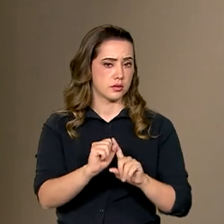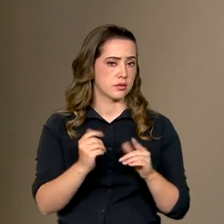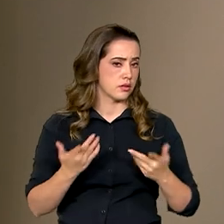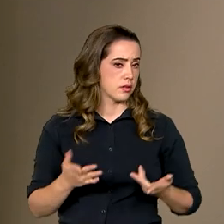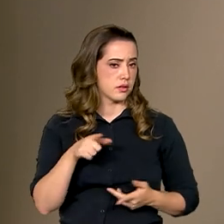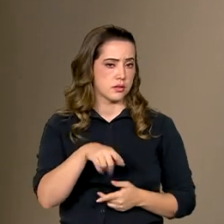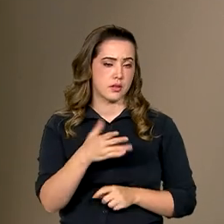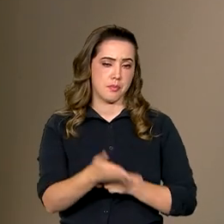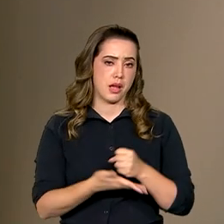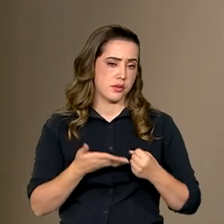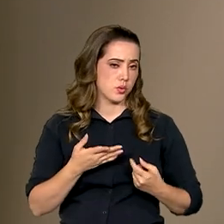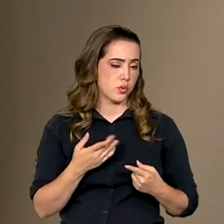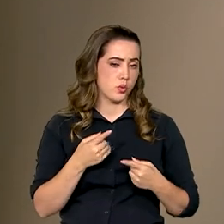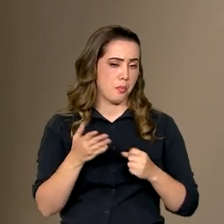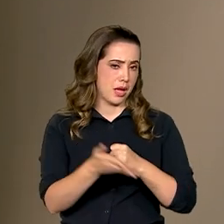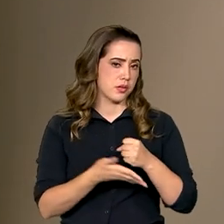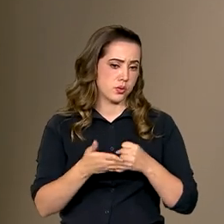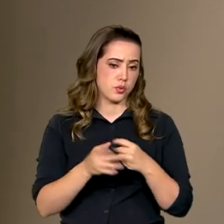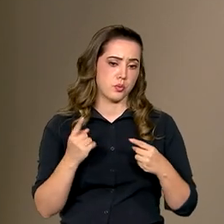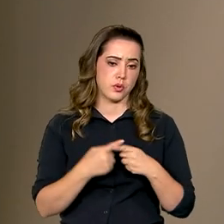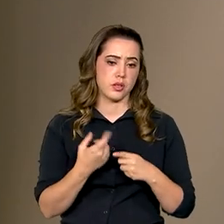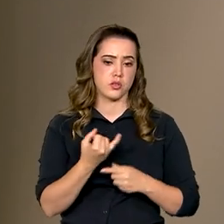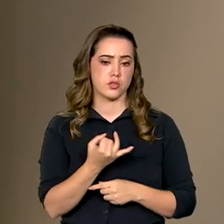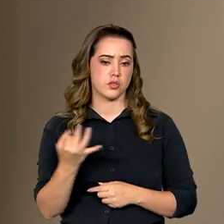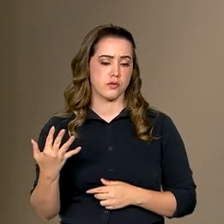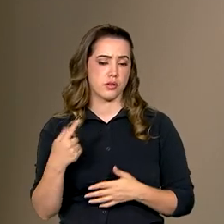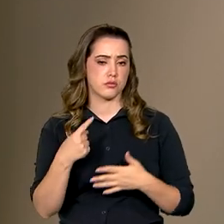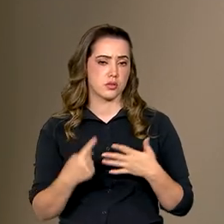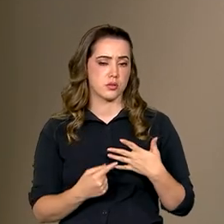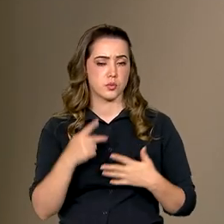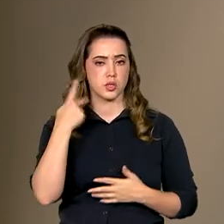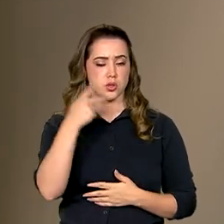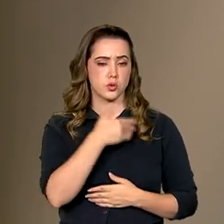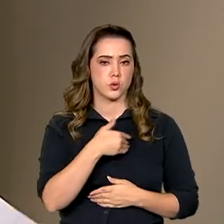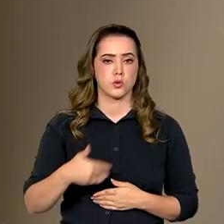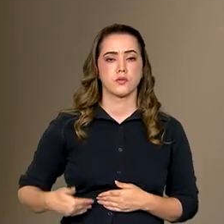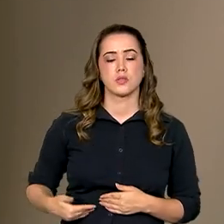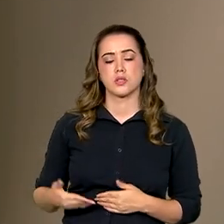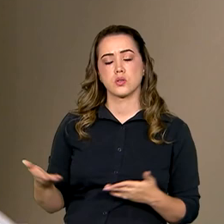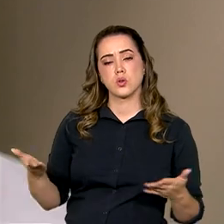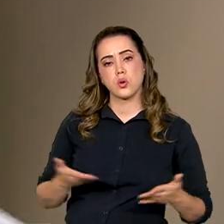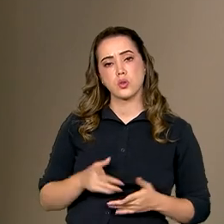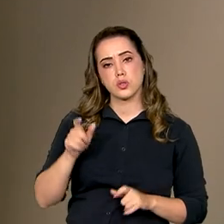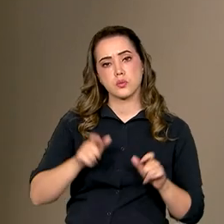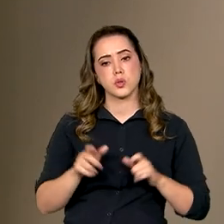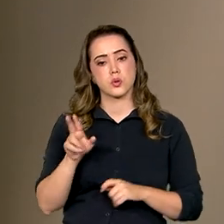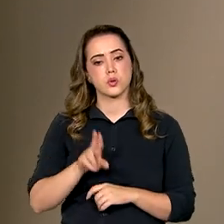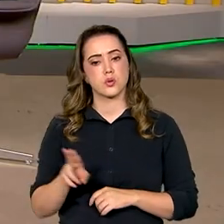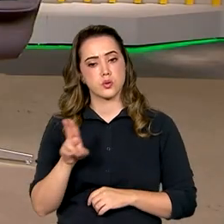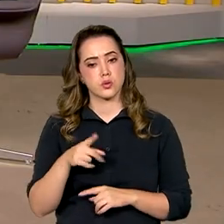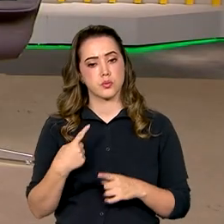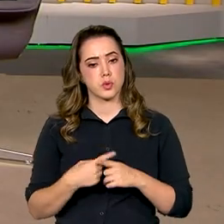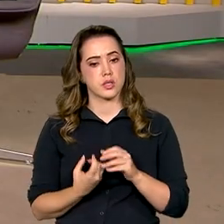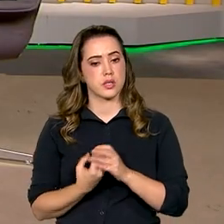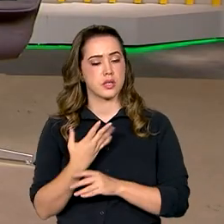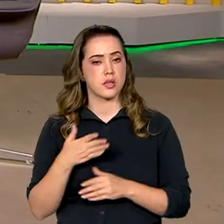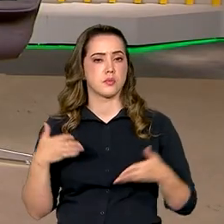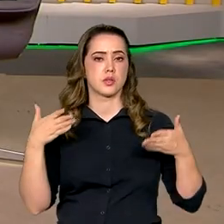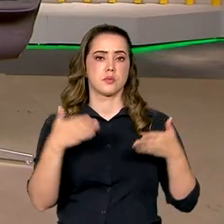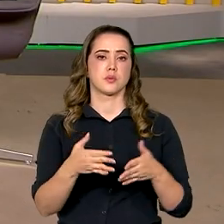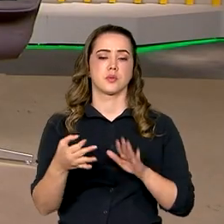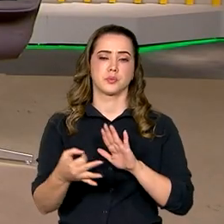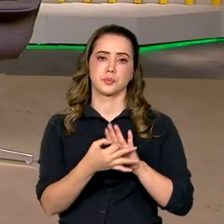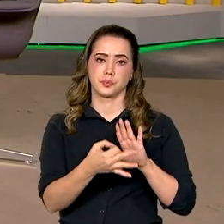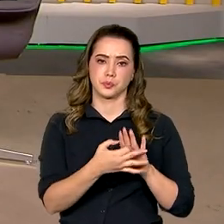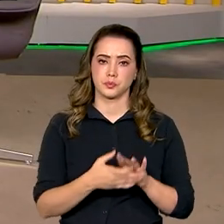é fundamental, porque através dela, muitas das atuais políticas públicas que as pessoas usufruem foram construídas com participação